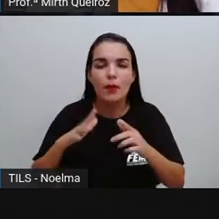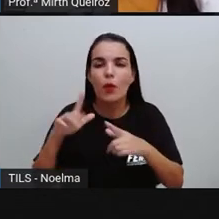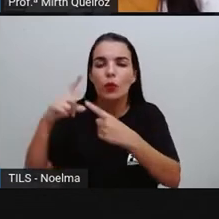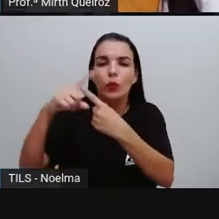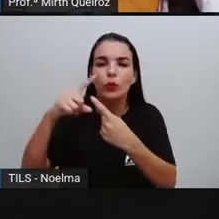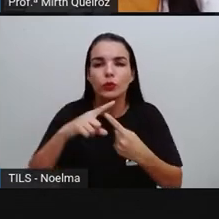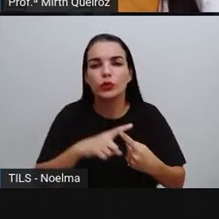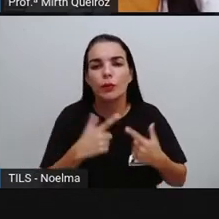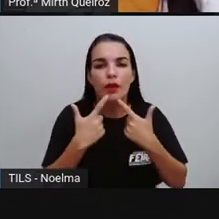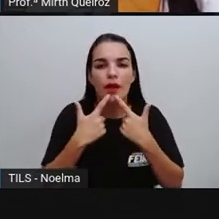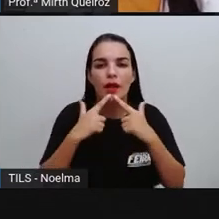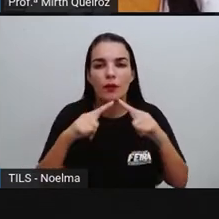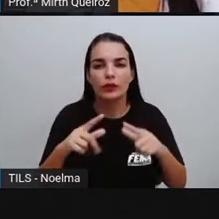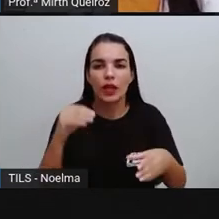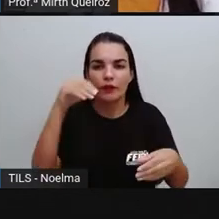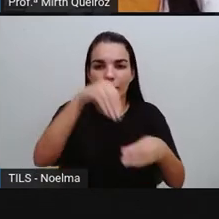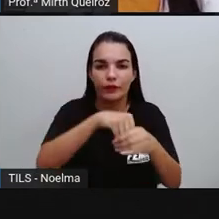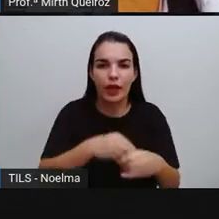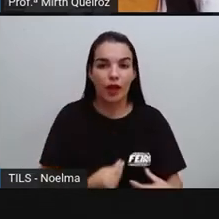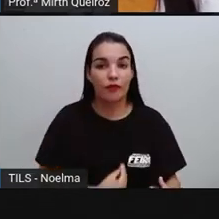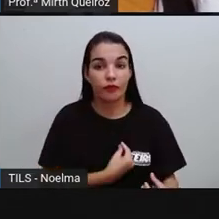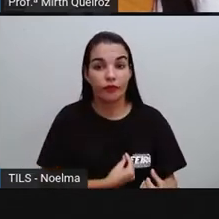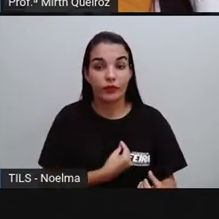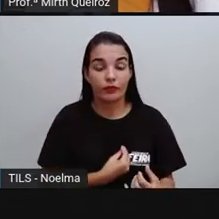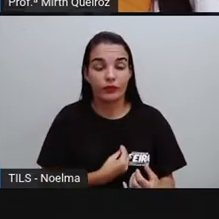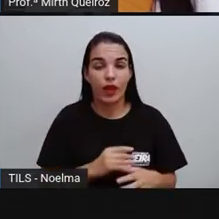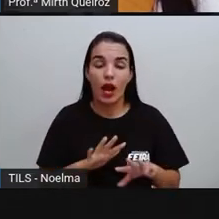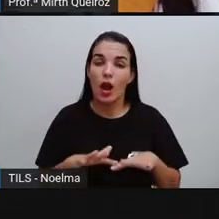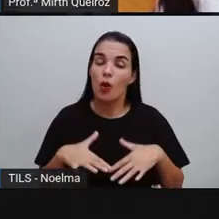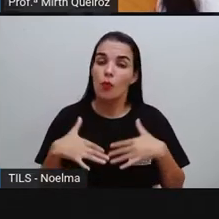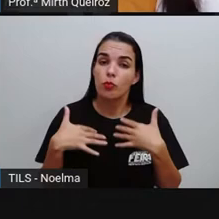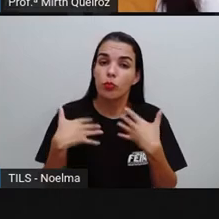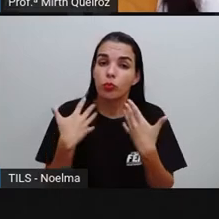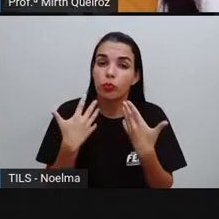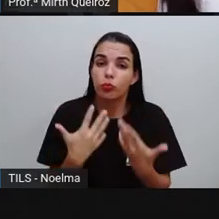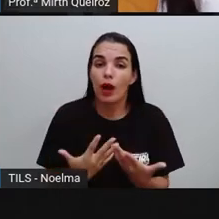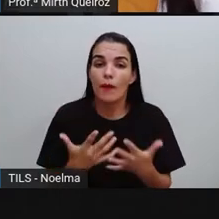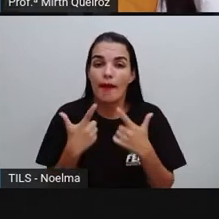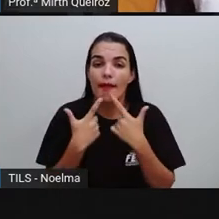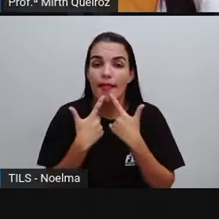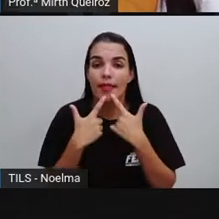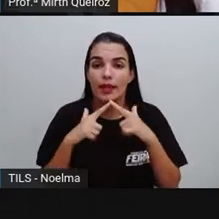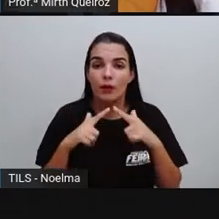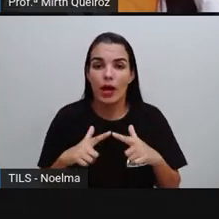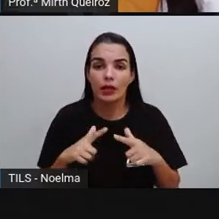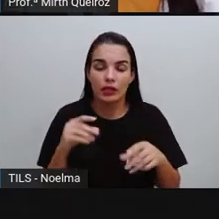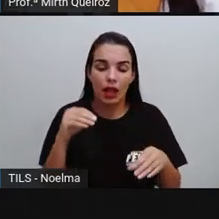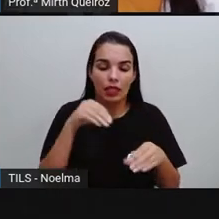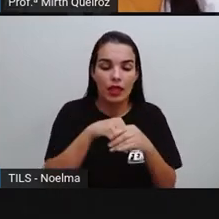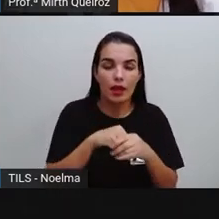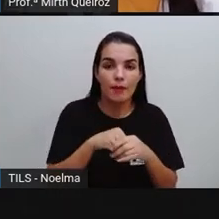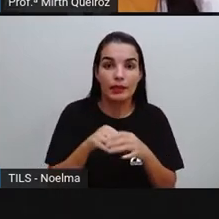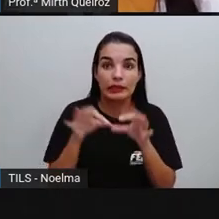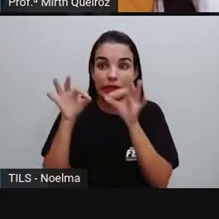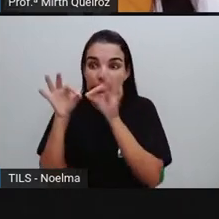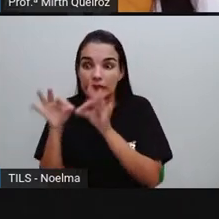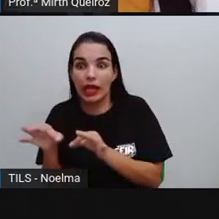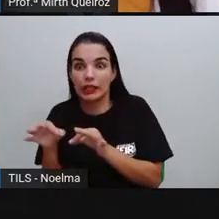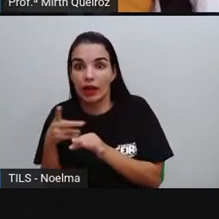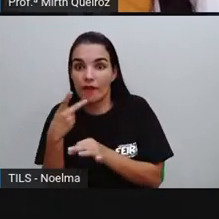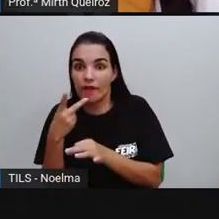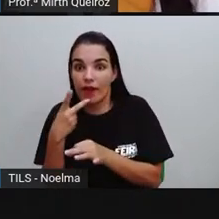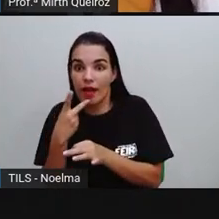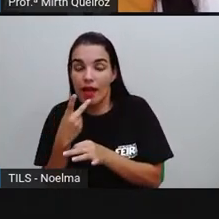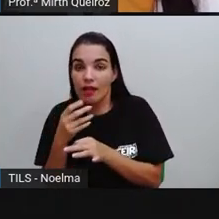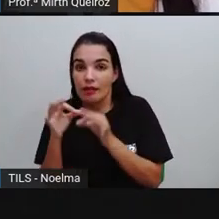estabelecida. Ou seja, a gente precisa identificar se o tipo de linguagem estabelecida ali é a linguagem formal ou